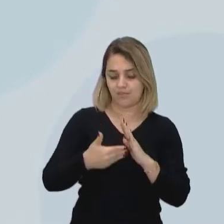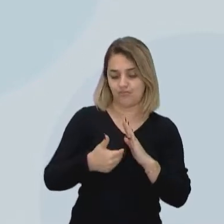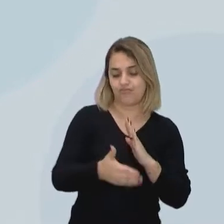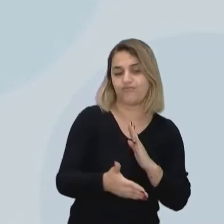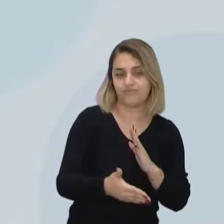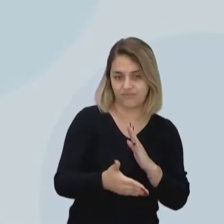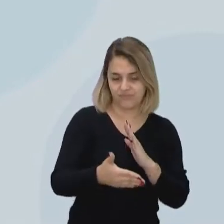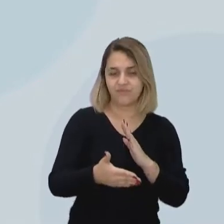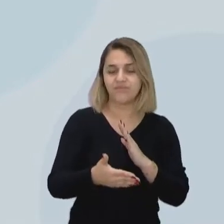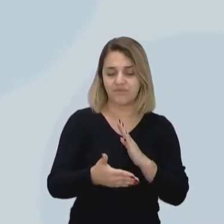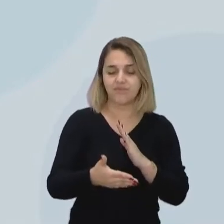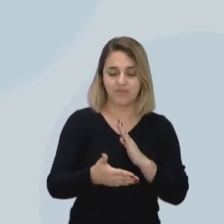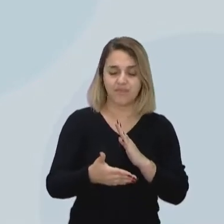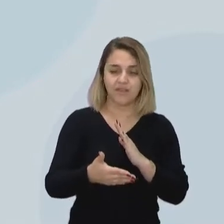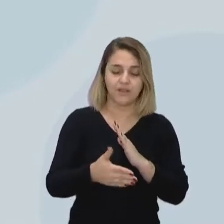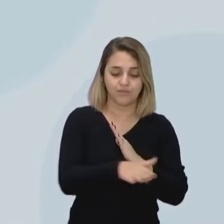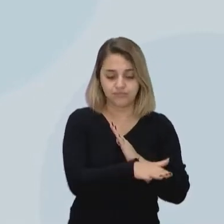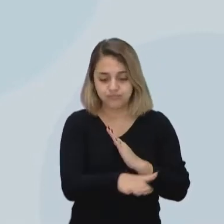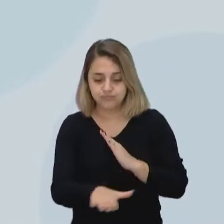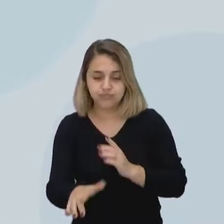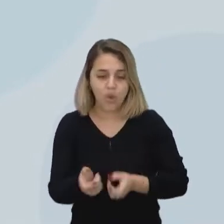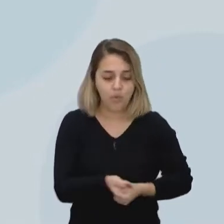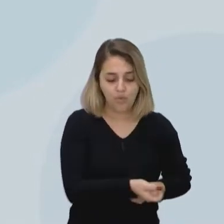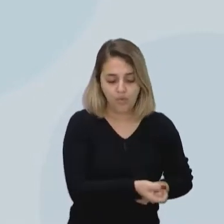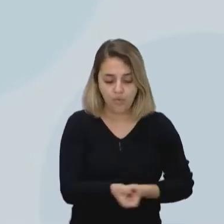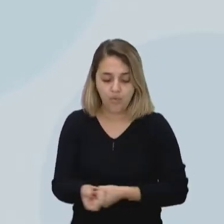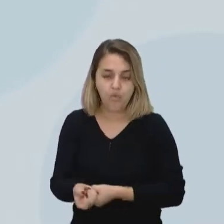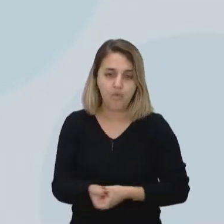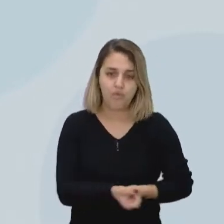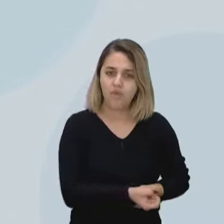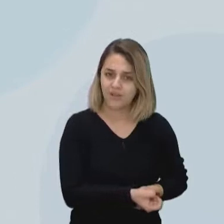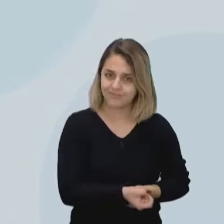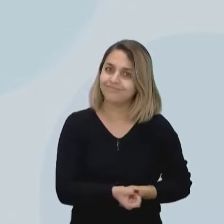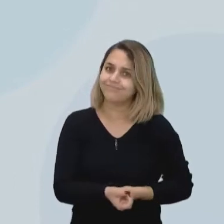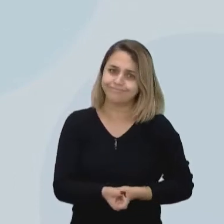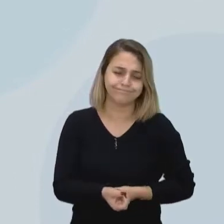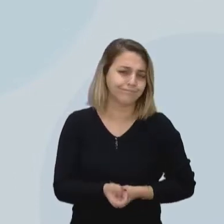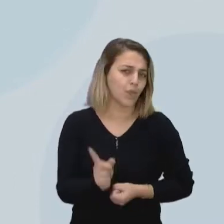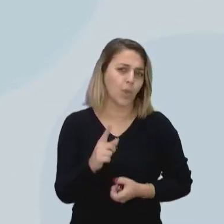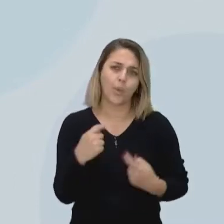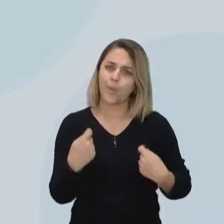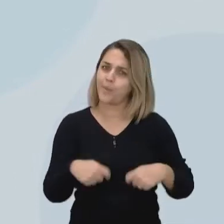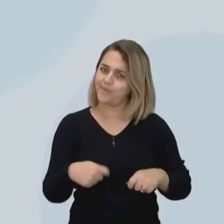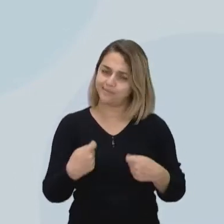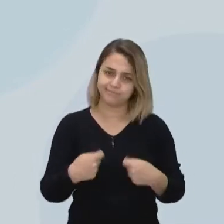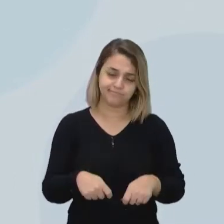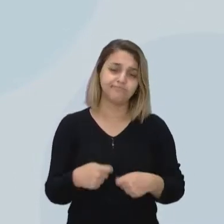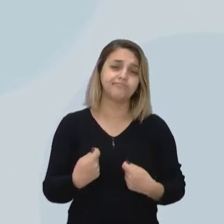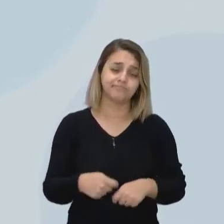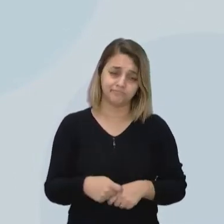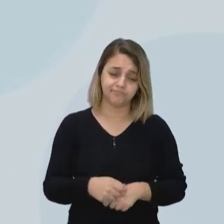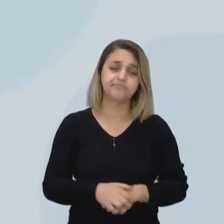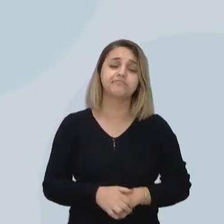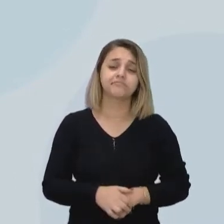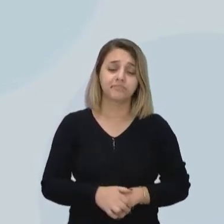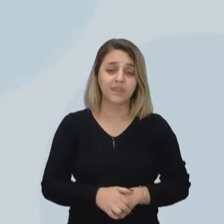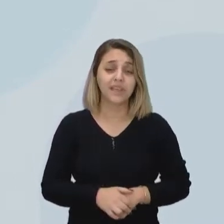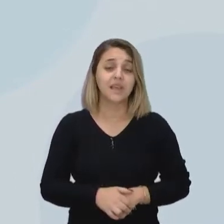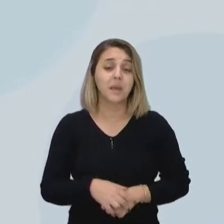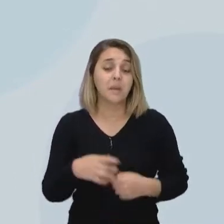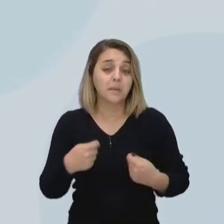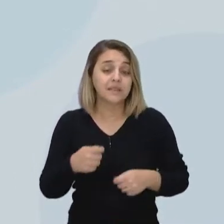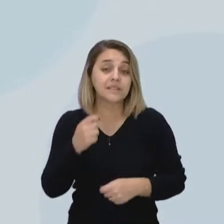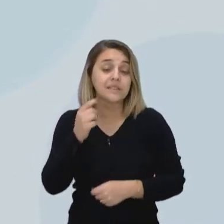essa água tem um custo, né? Então, para isso, para que a gente possa considerar o